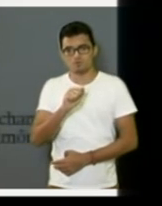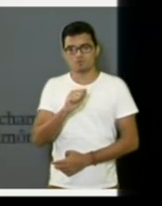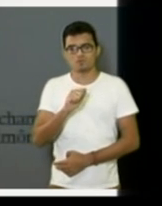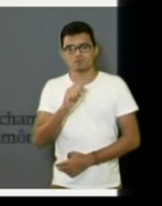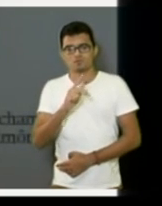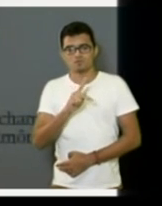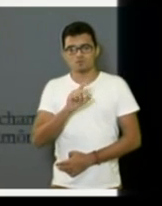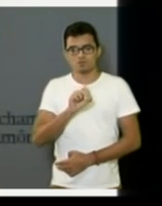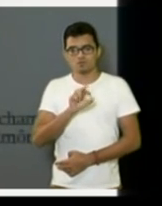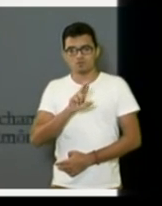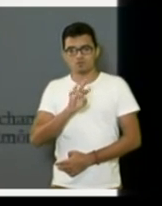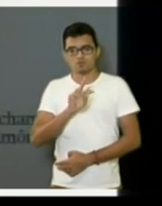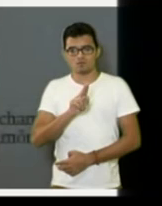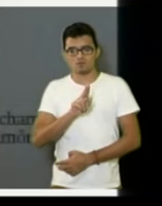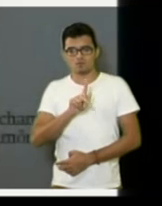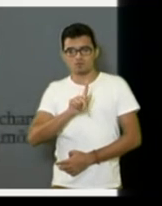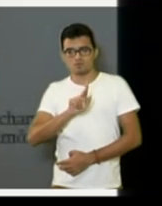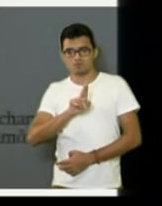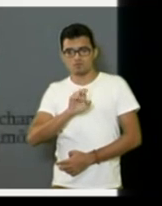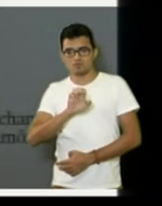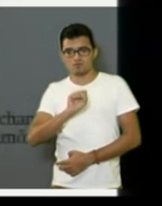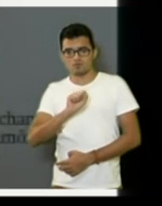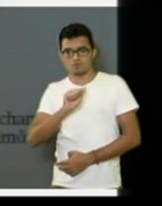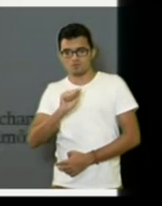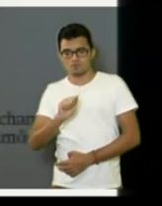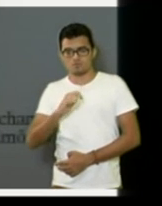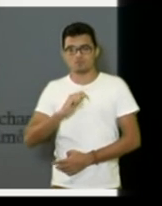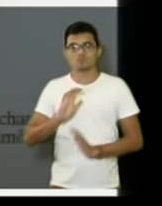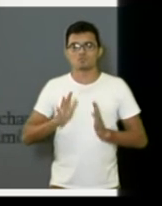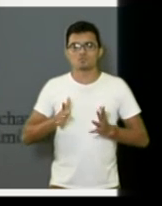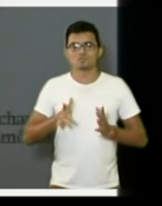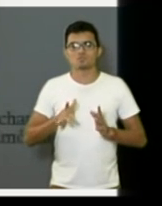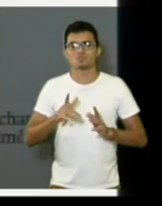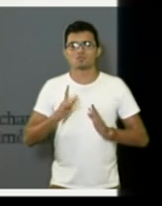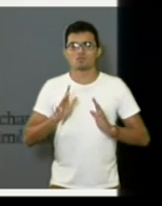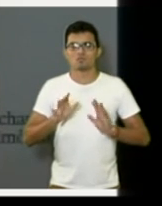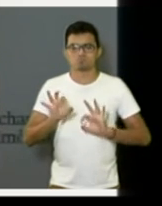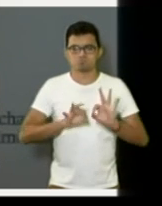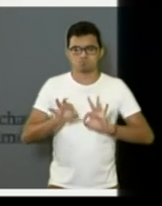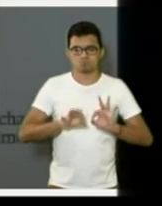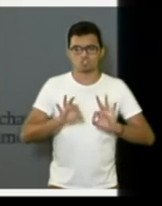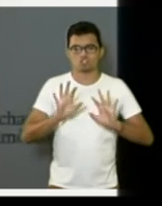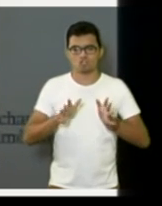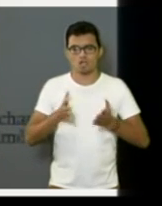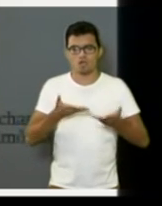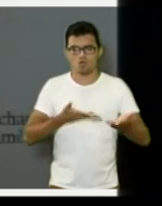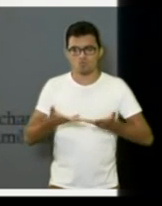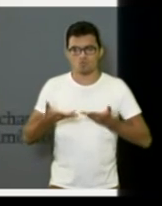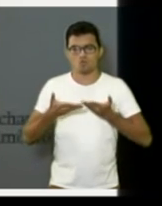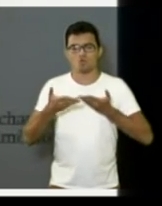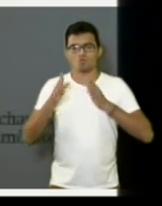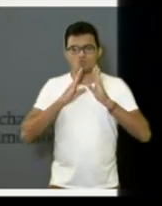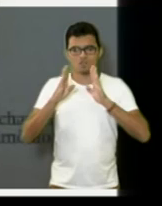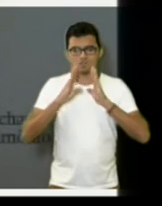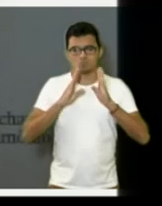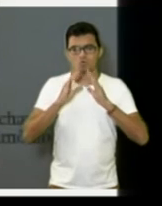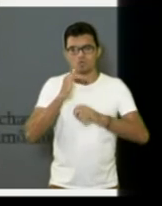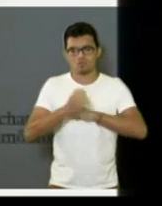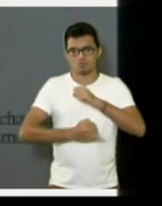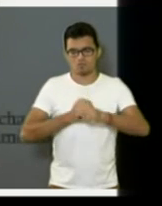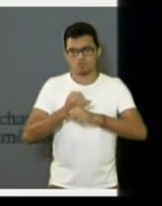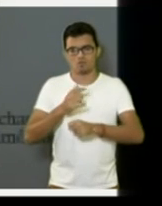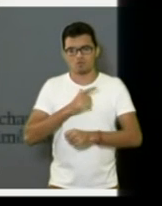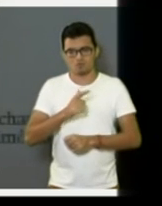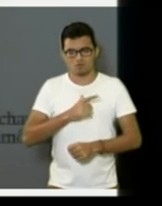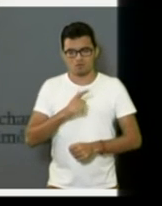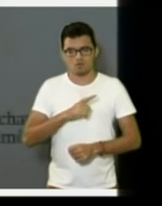convidar vários atores da nossa cidade. A gente já fez até nas redes sociais um convite, será aqui nesse plenário, onde a gente está